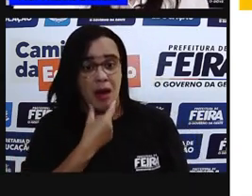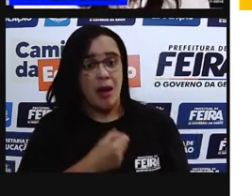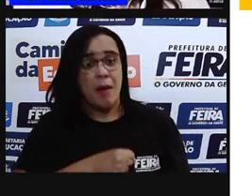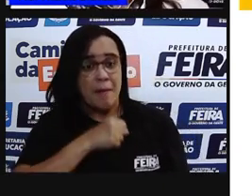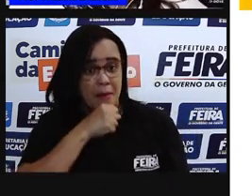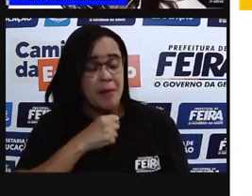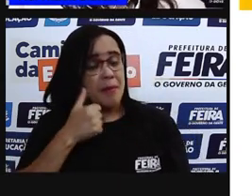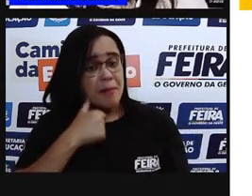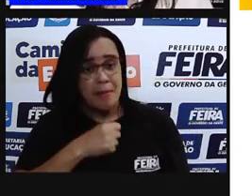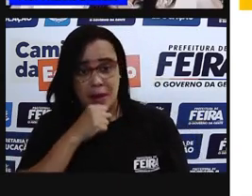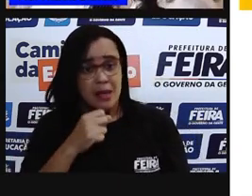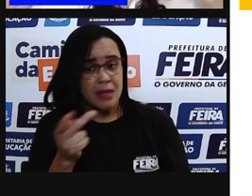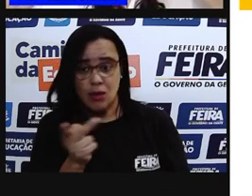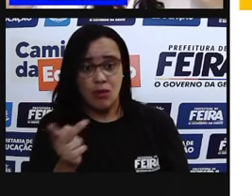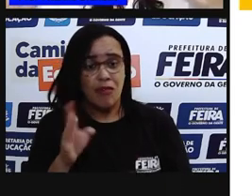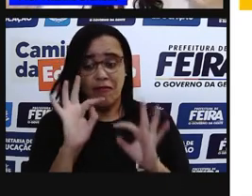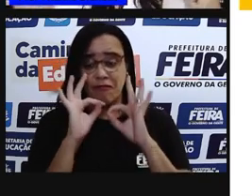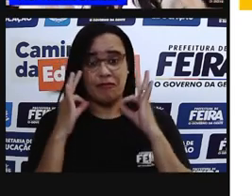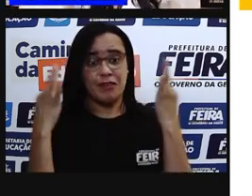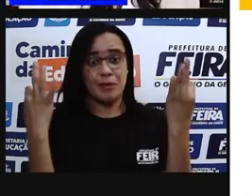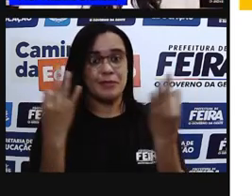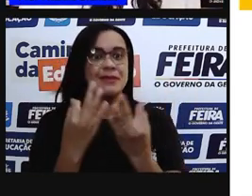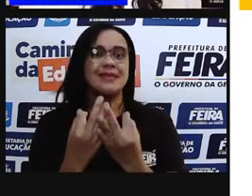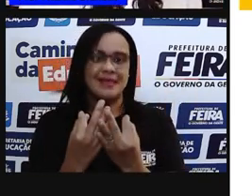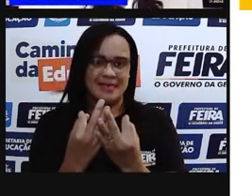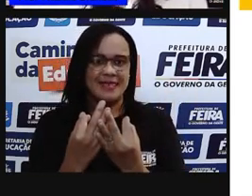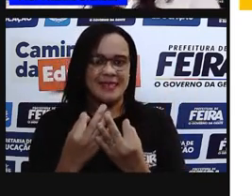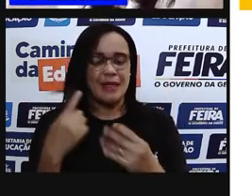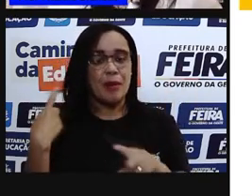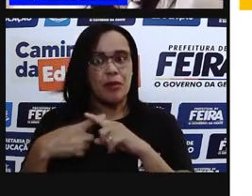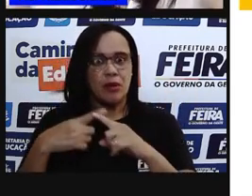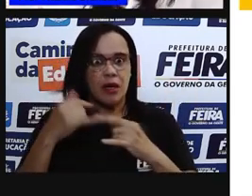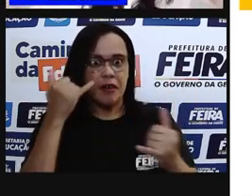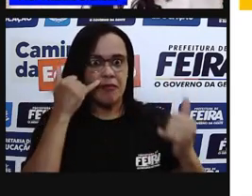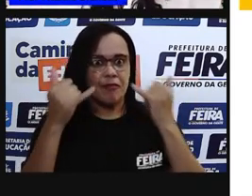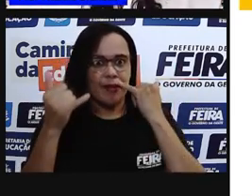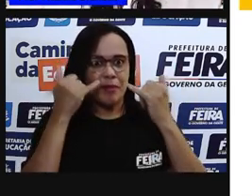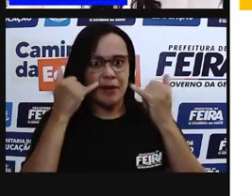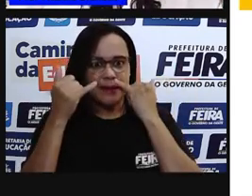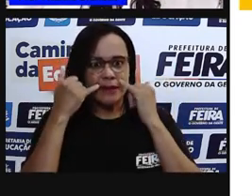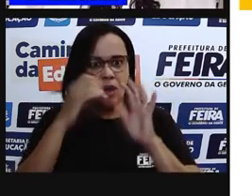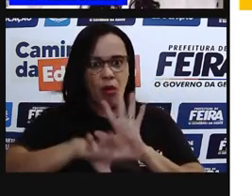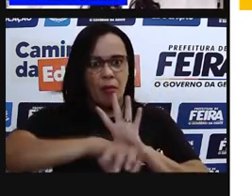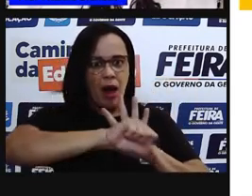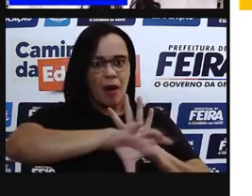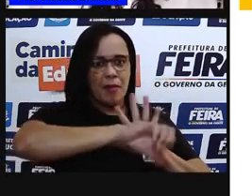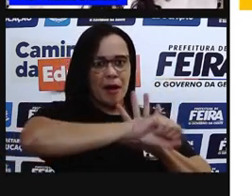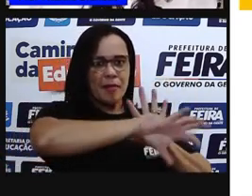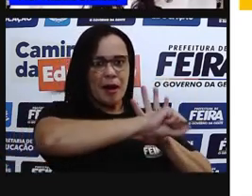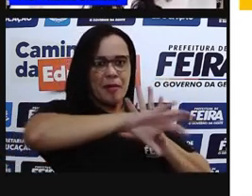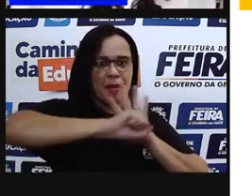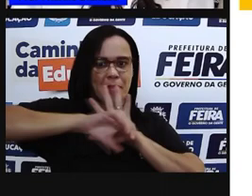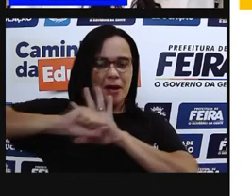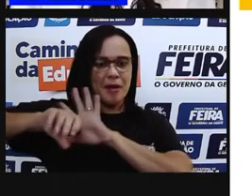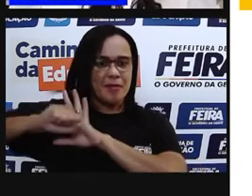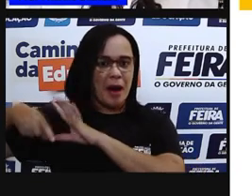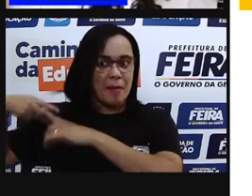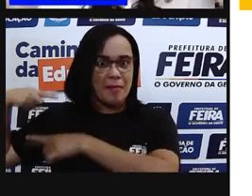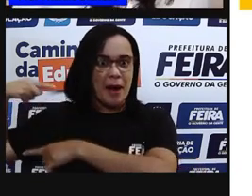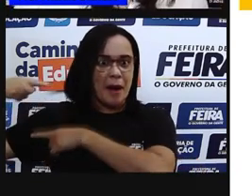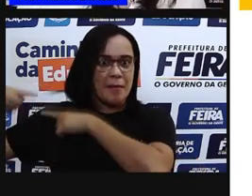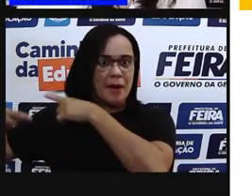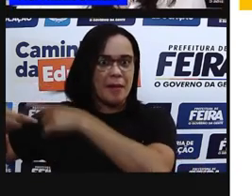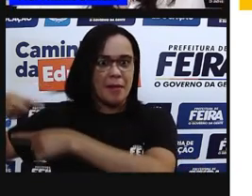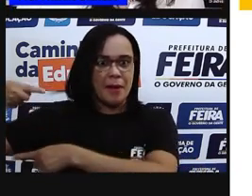Então essas informações que os nossos pais nos passaram, que os pais dos nossos pais, né? Os nossos avós